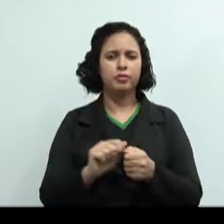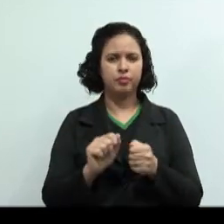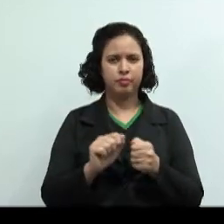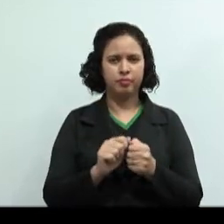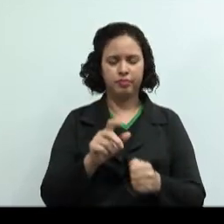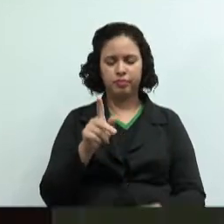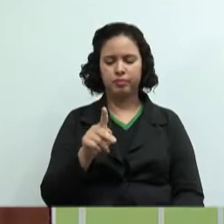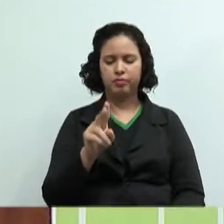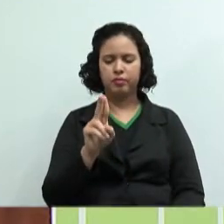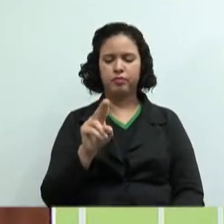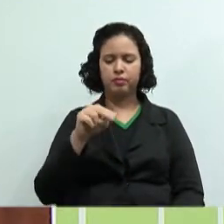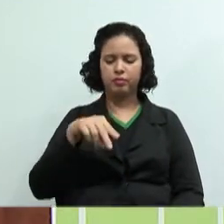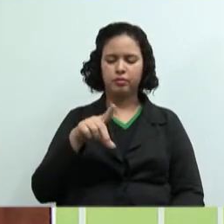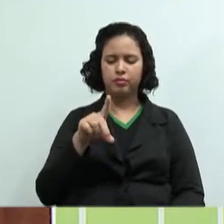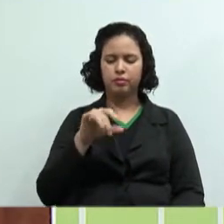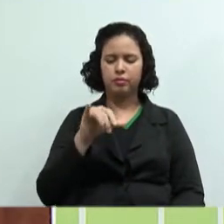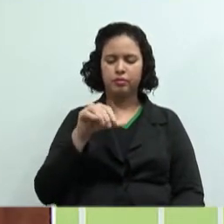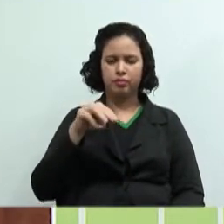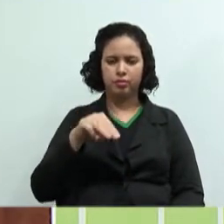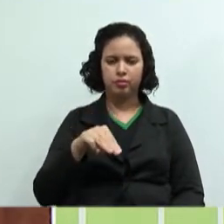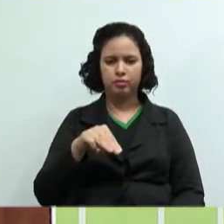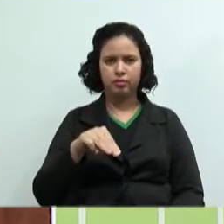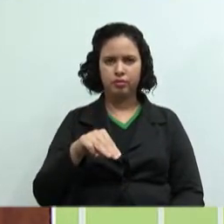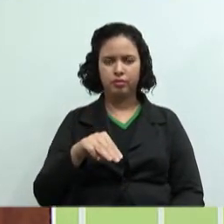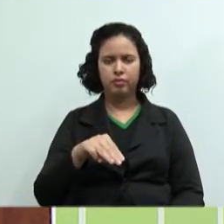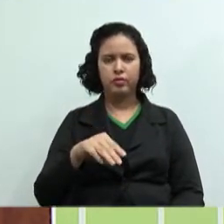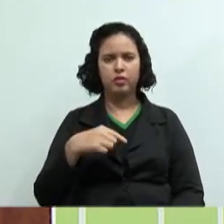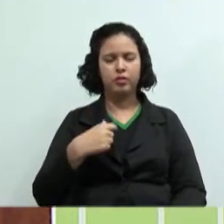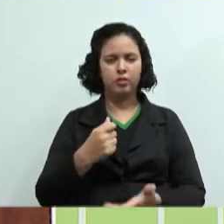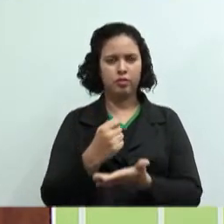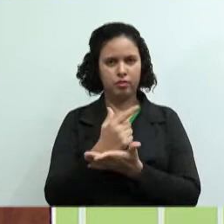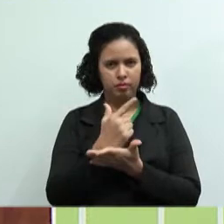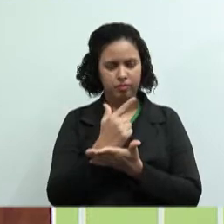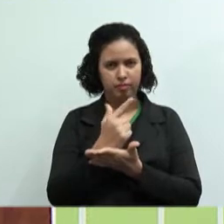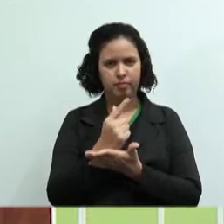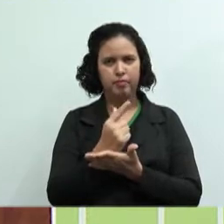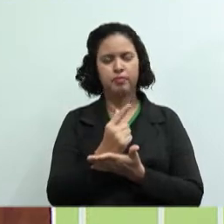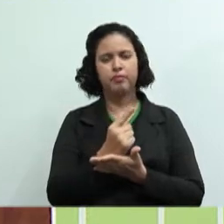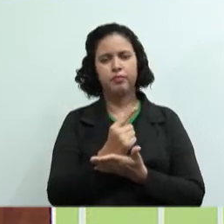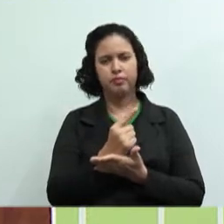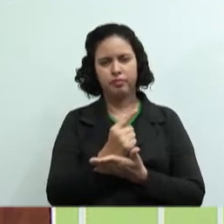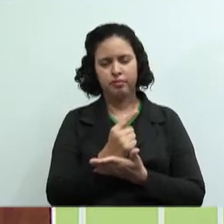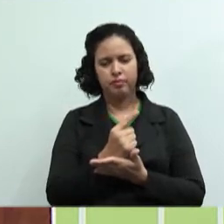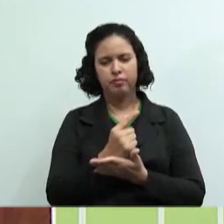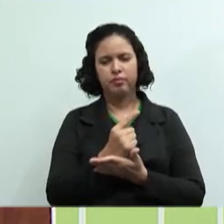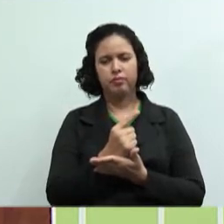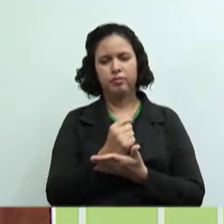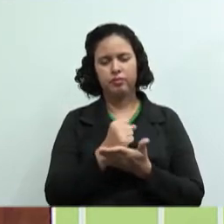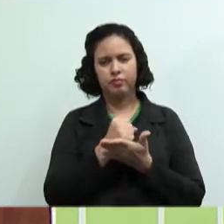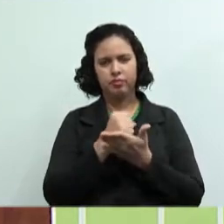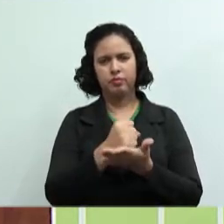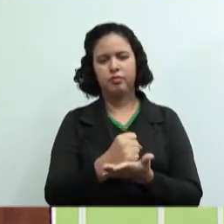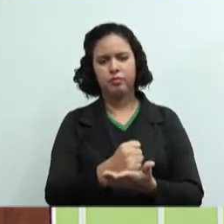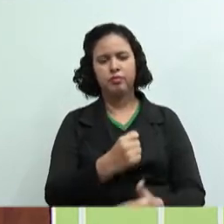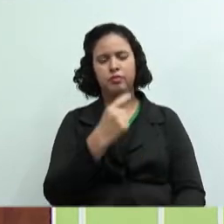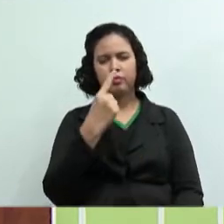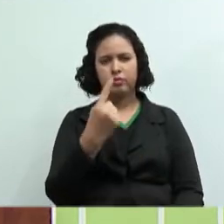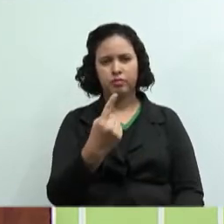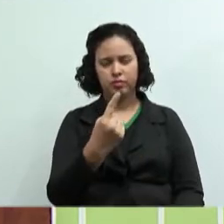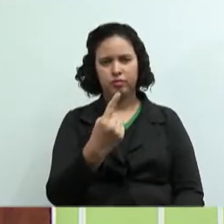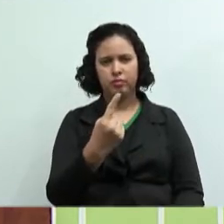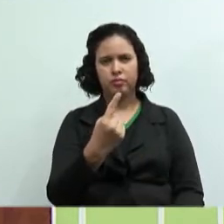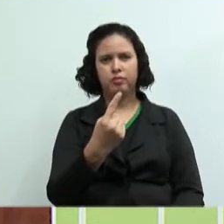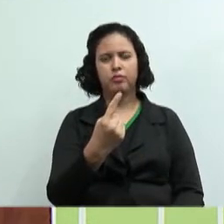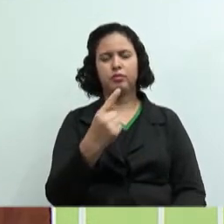comigo alunos, lá na produção de pudim eu vou comprar o que? Eu vou comprar, vou passar a receita para vocês, uma lata de leite